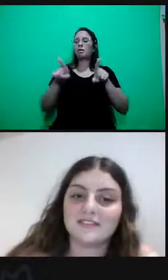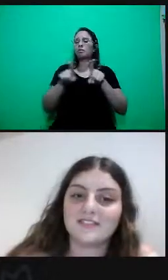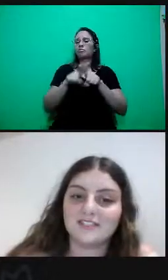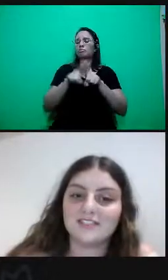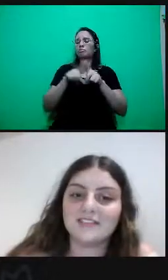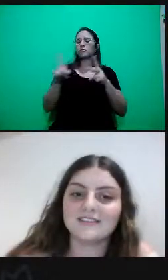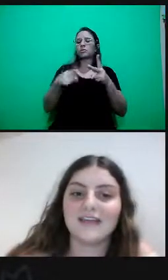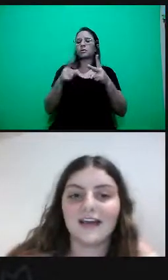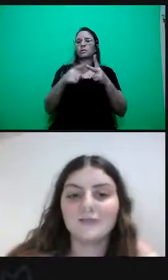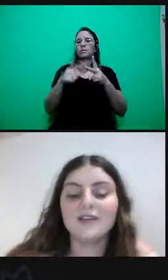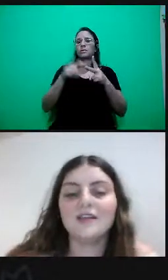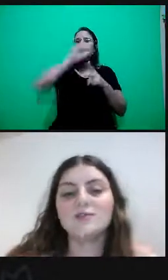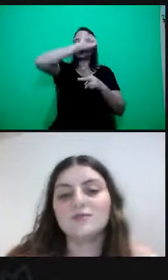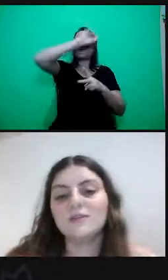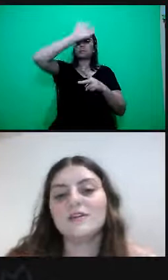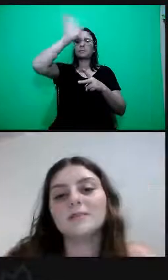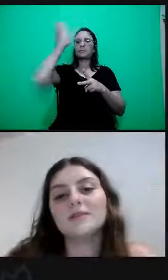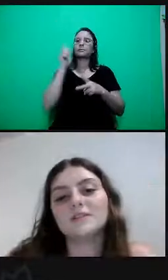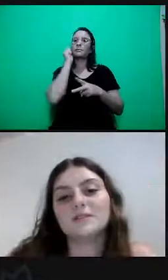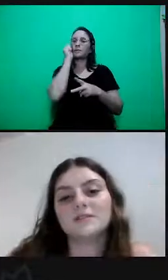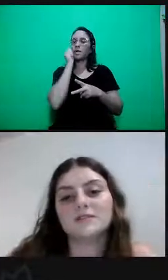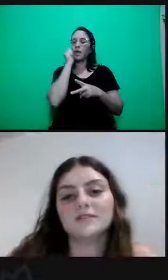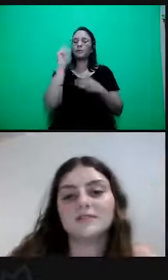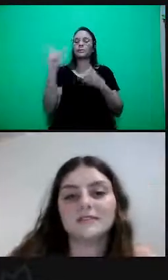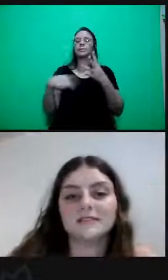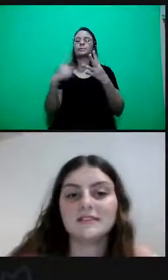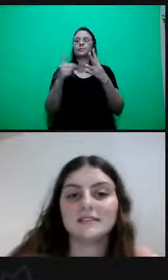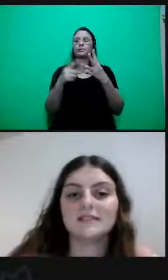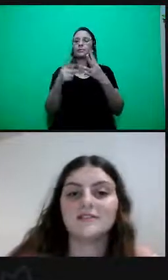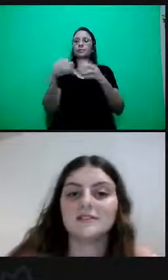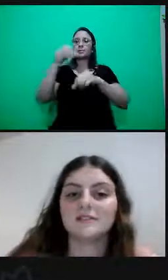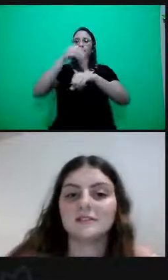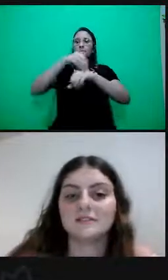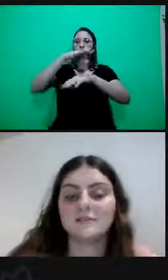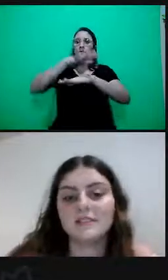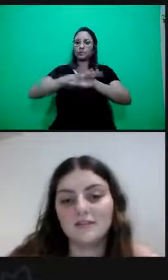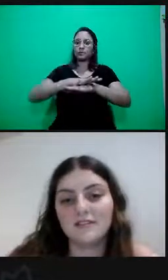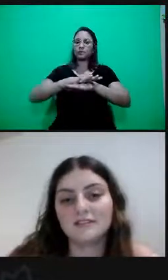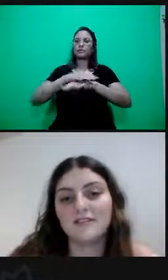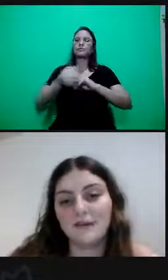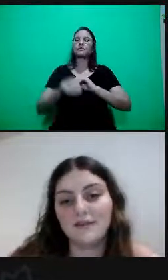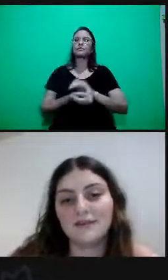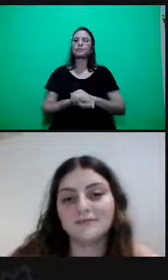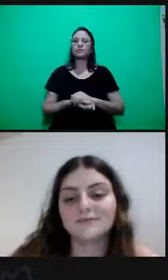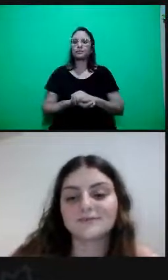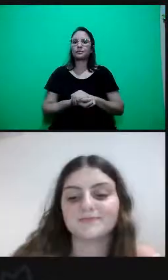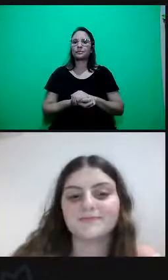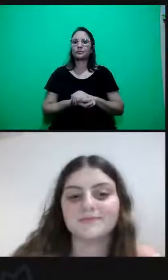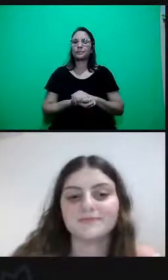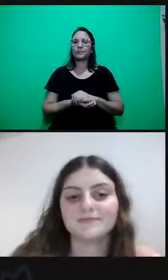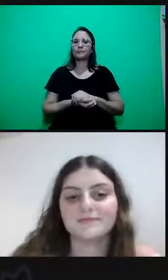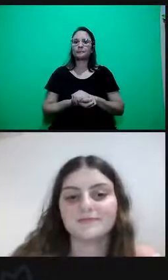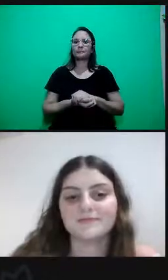-Brasileiros e Indígenas, NEAB, e o Núcleo de Apoio às Pessoas com Necessidades Educacionais Específicas, NAPNI.